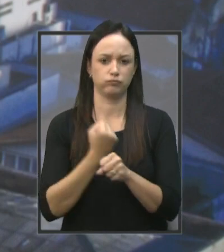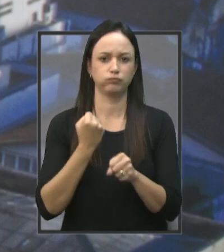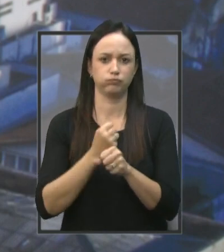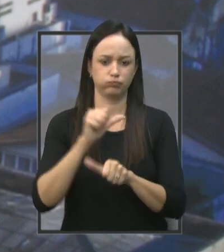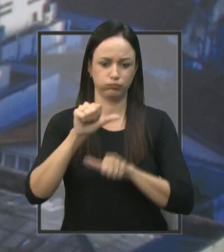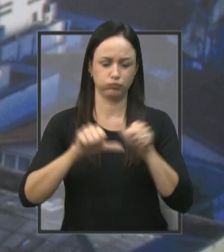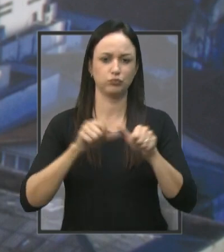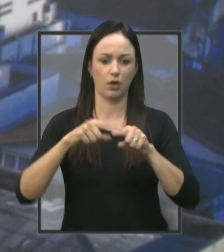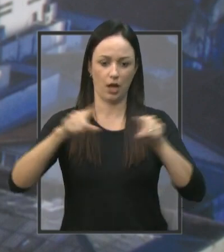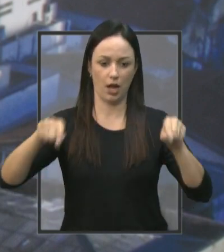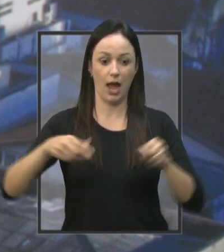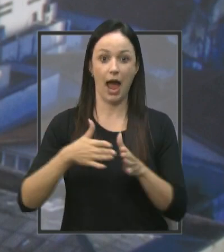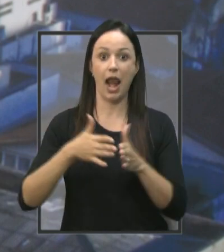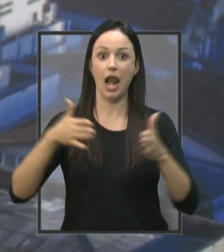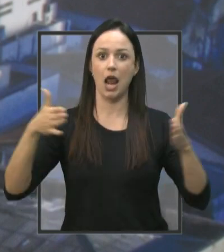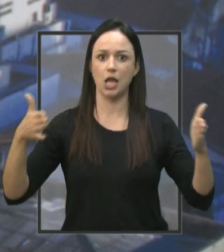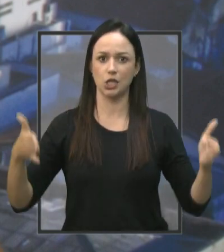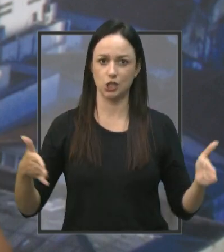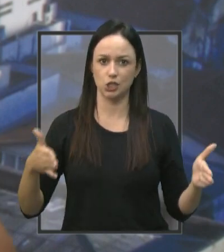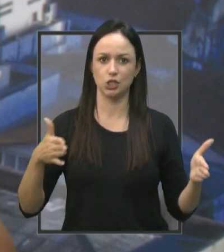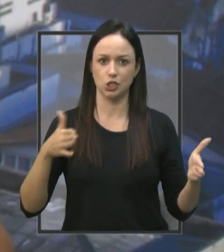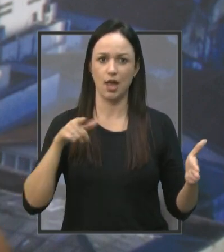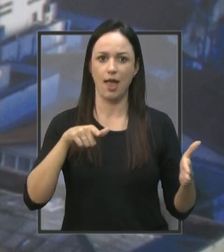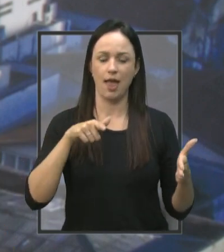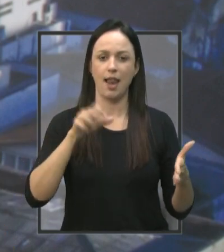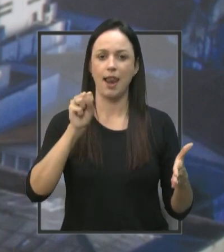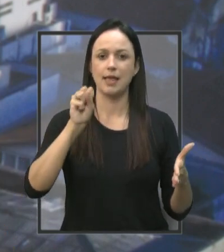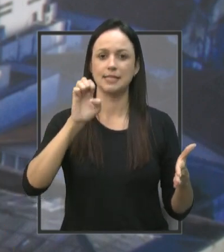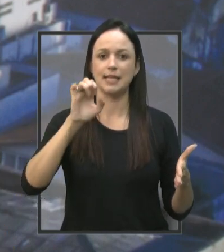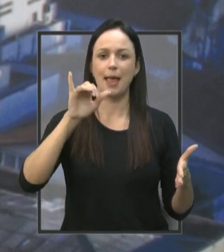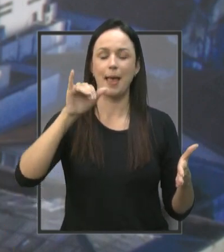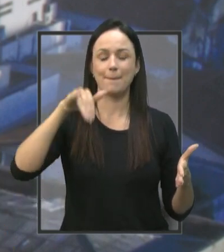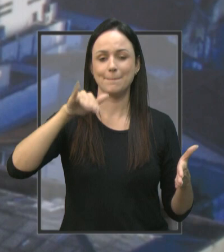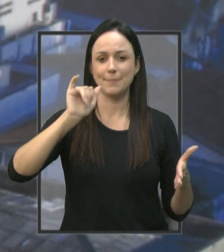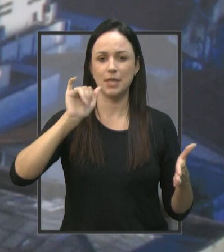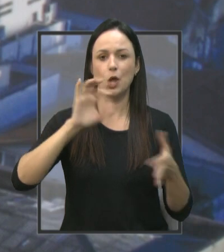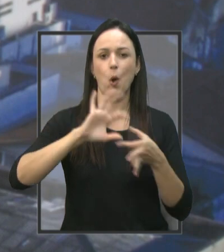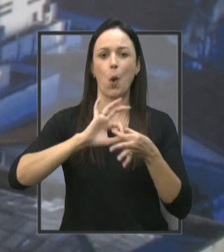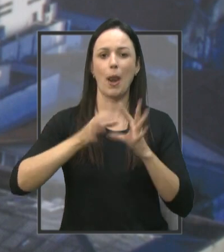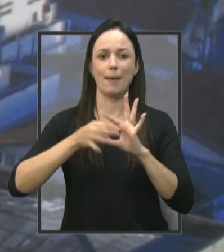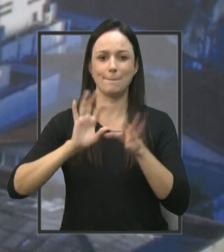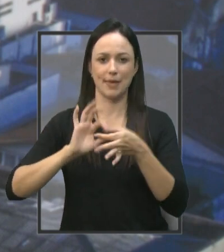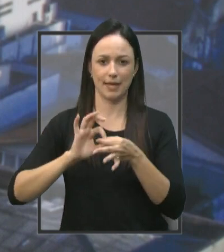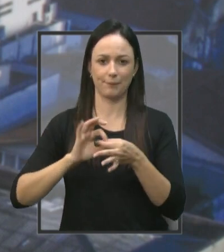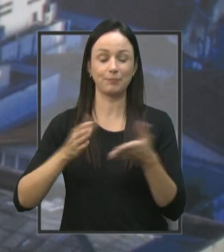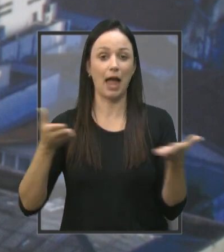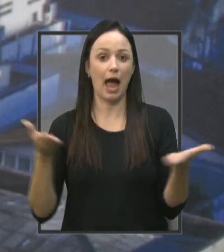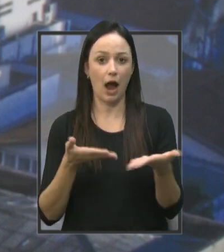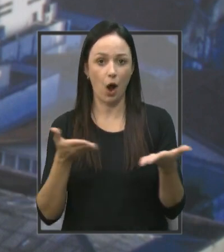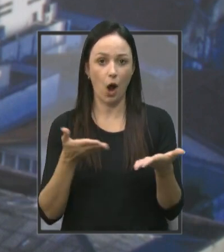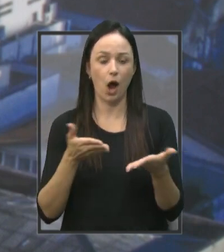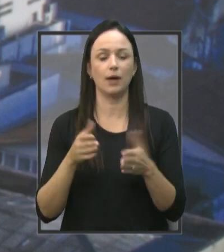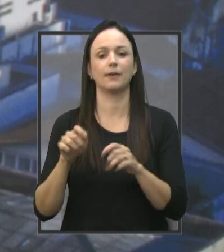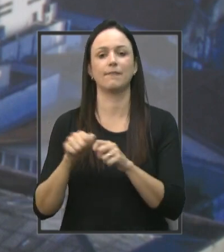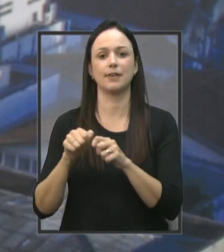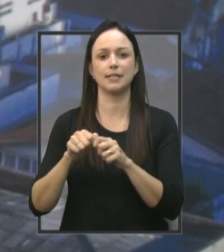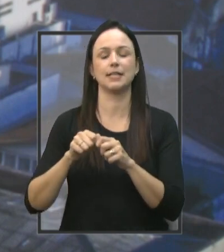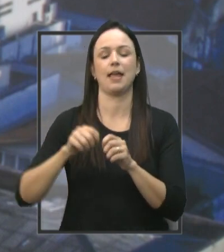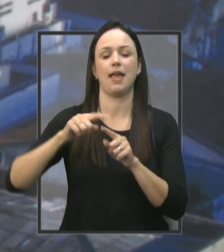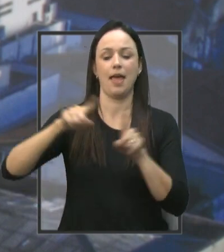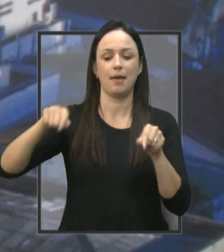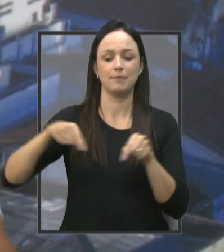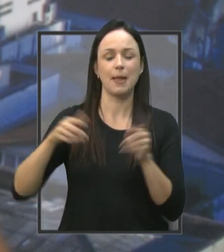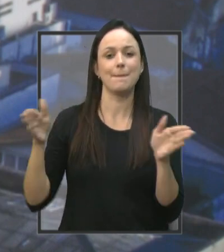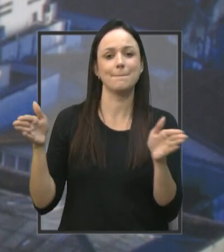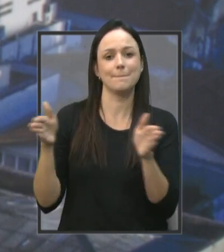semiolímpica Já está pronta Está agora em orçamento A piscina menor A piscina média E